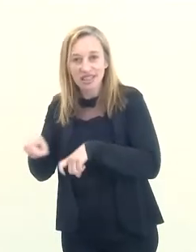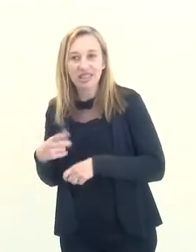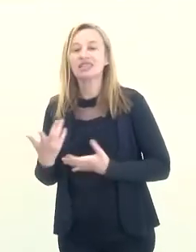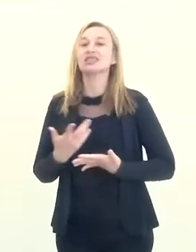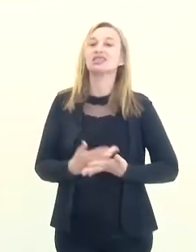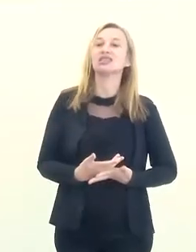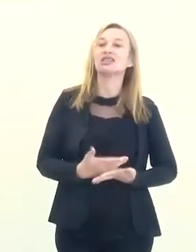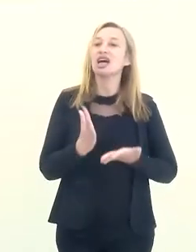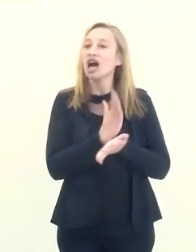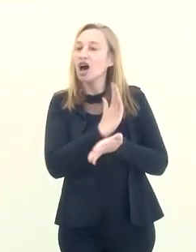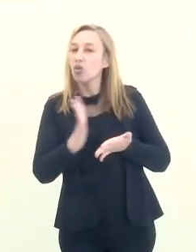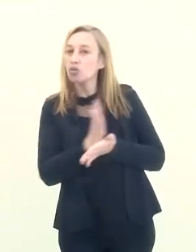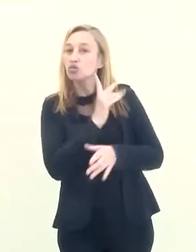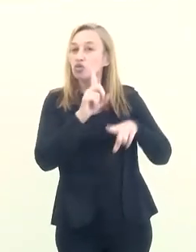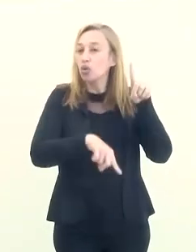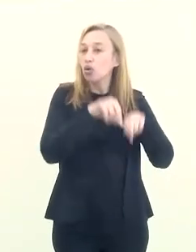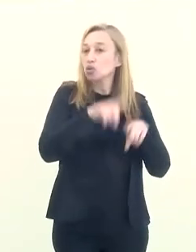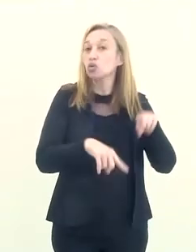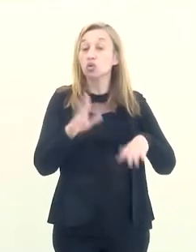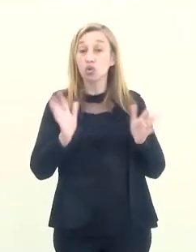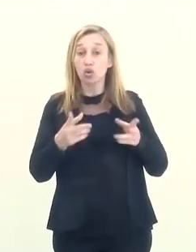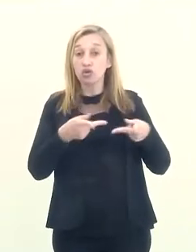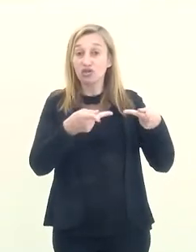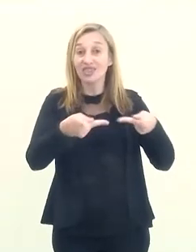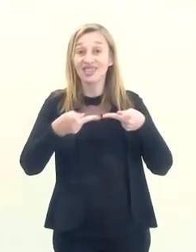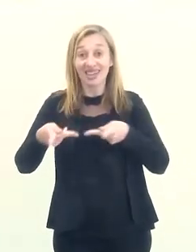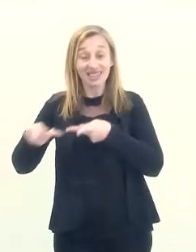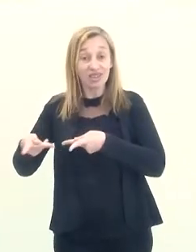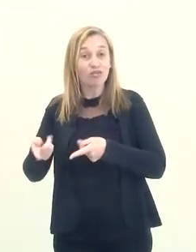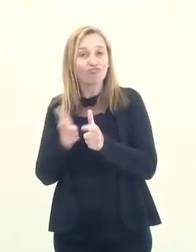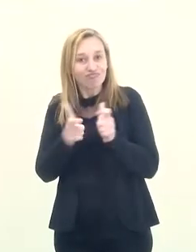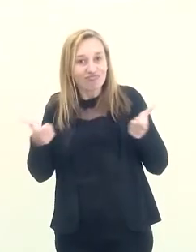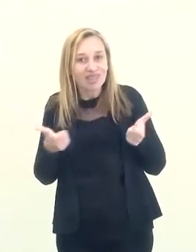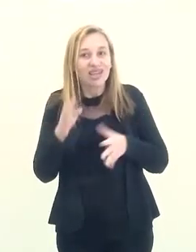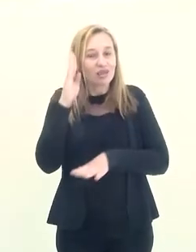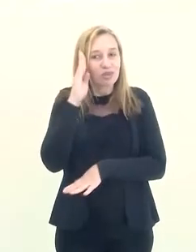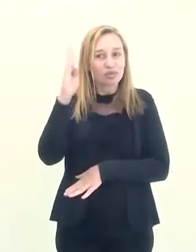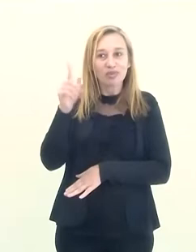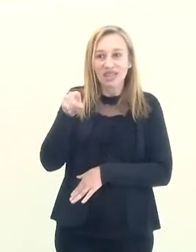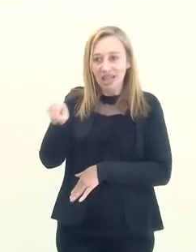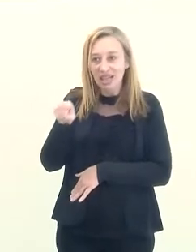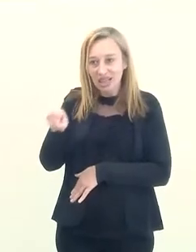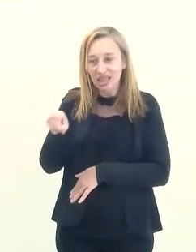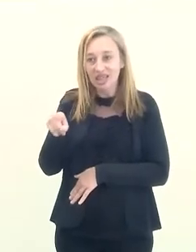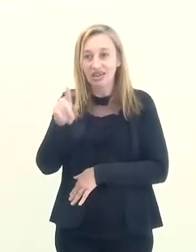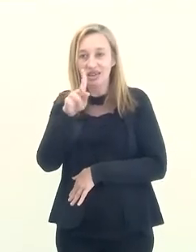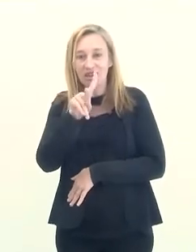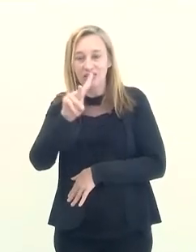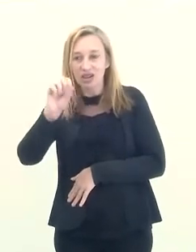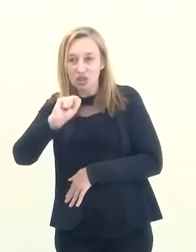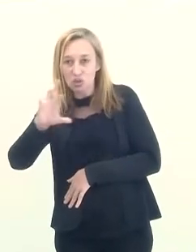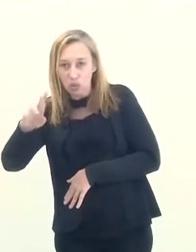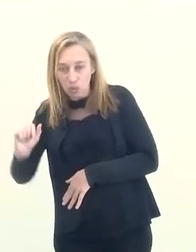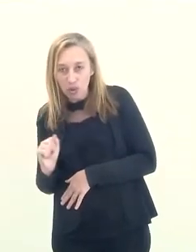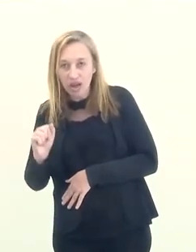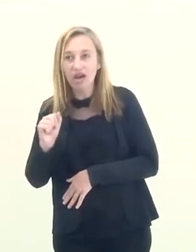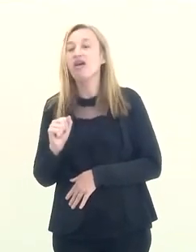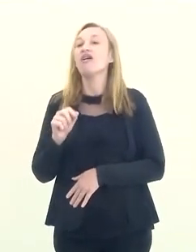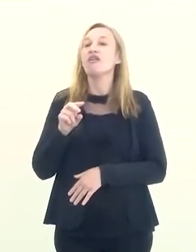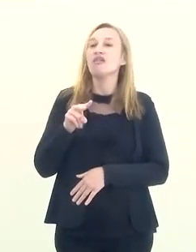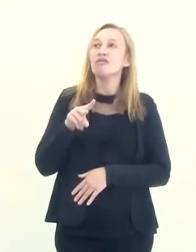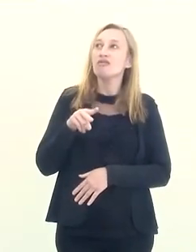alguns equipamentos que hoje têm uma visitação grande, principalmente ali do lado, em Vassouras, e ele vai ser,